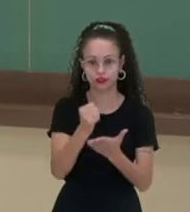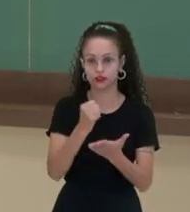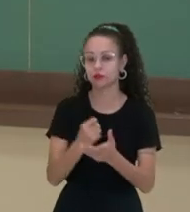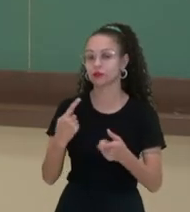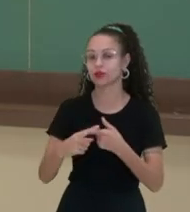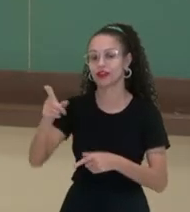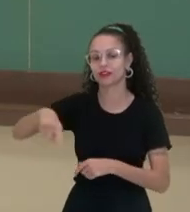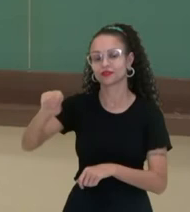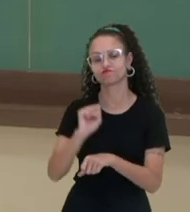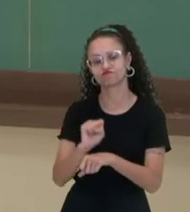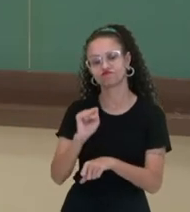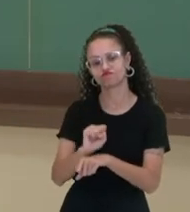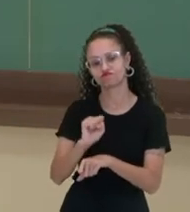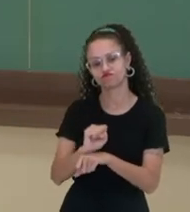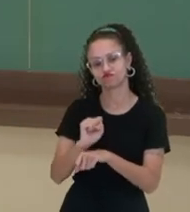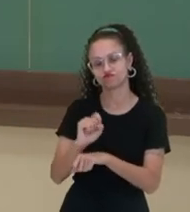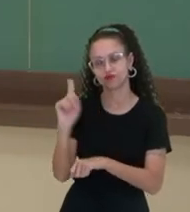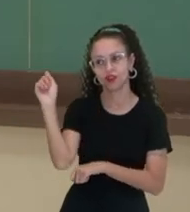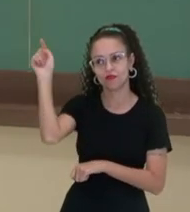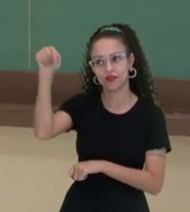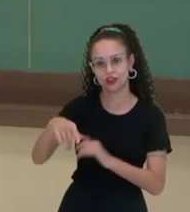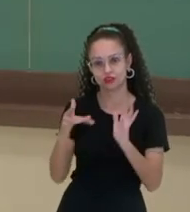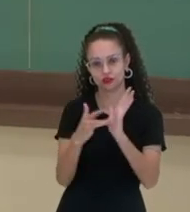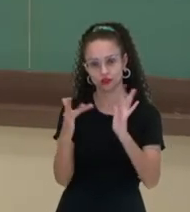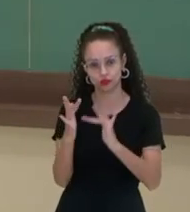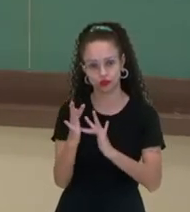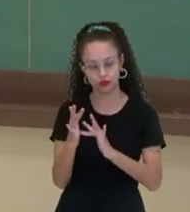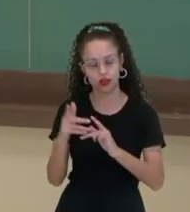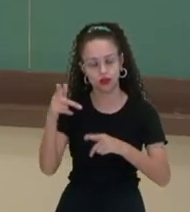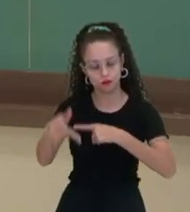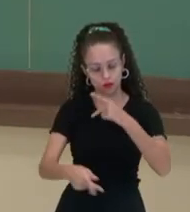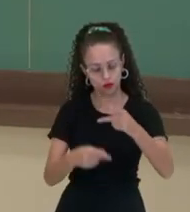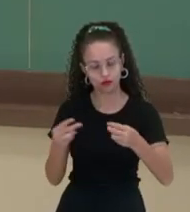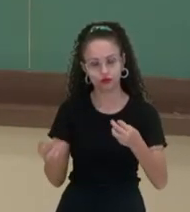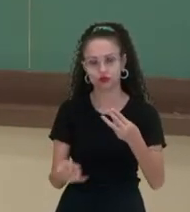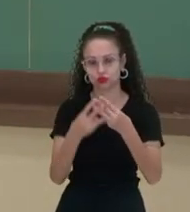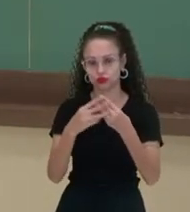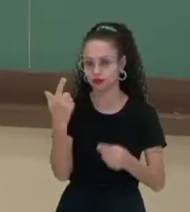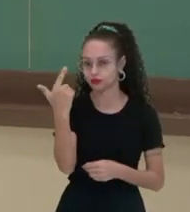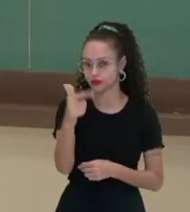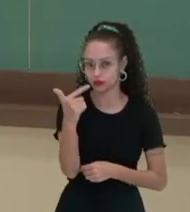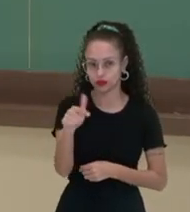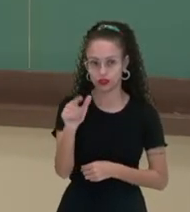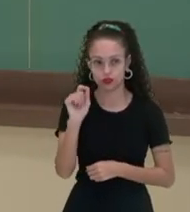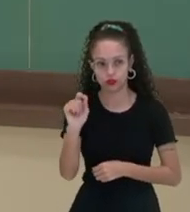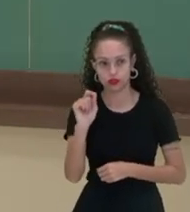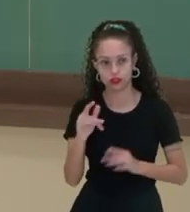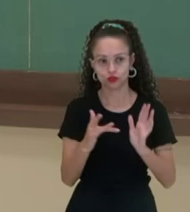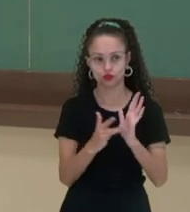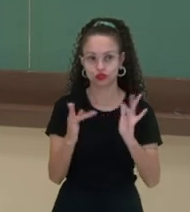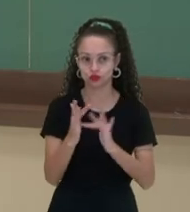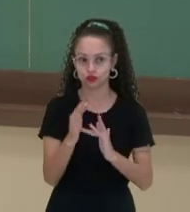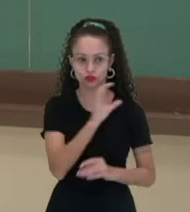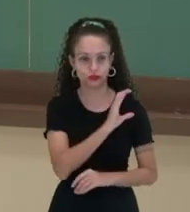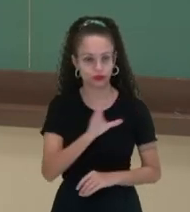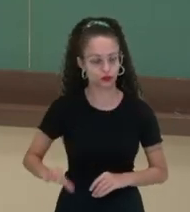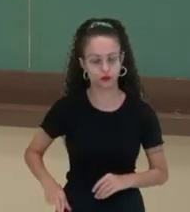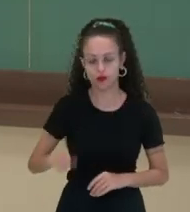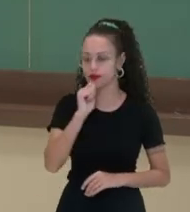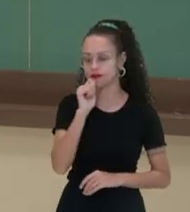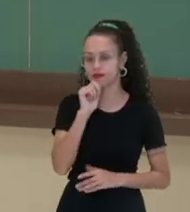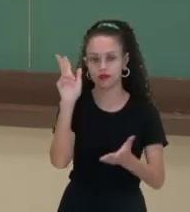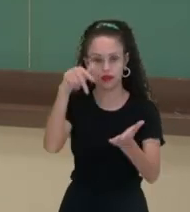eles estão esperando ainda a vinda do Messias. O povo judeu não tem ainda um Jesus Cristo, não chegou.